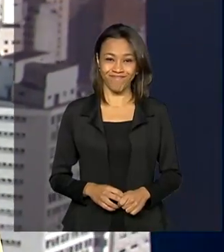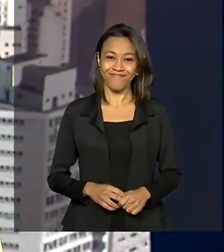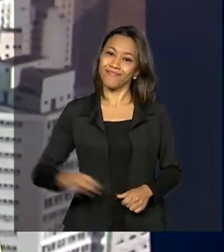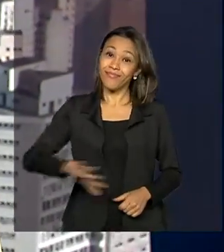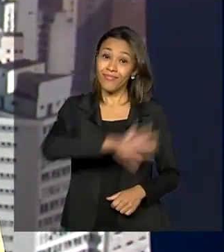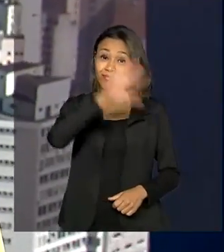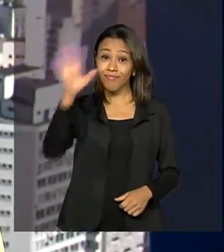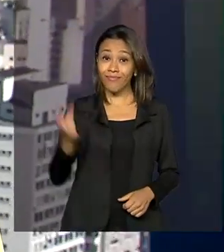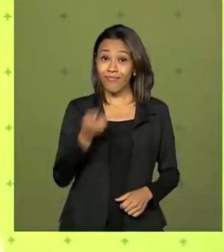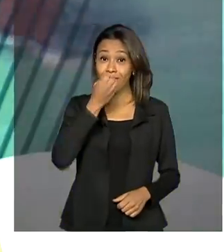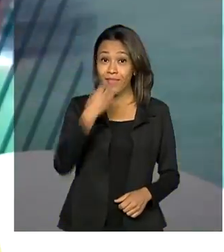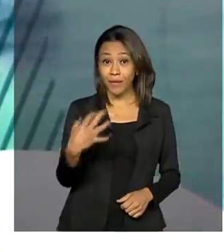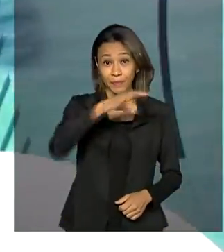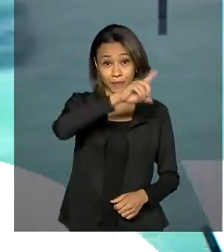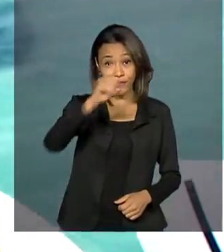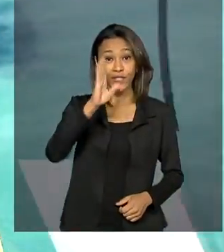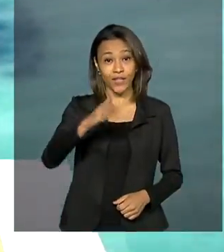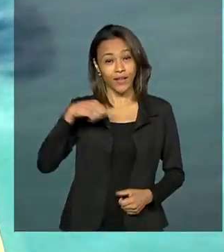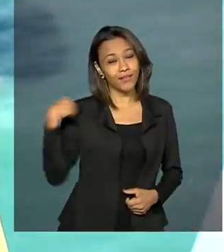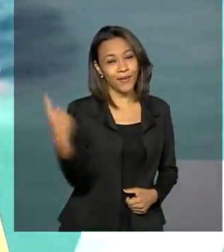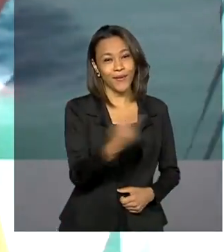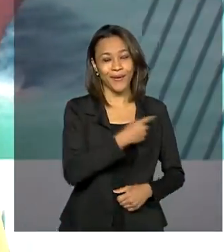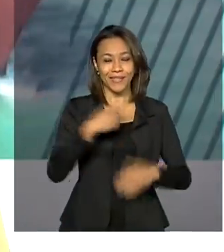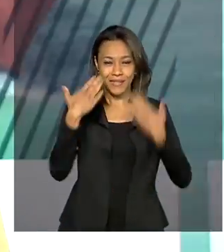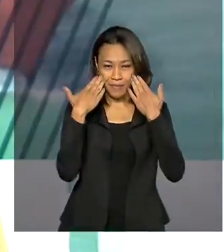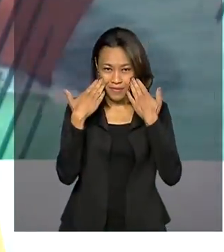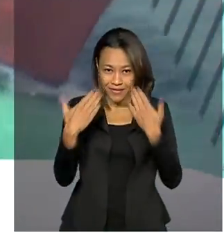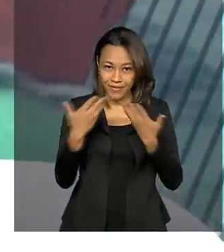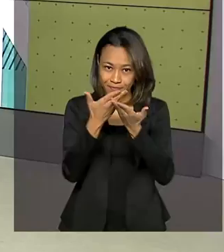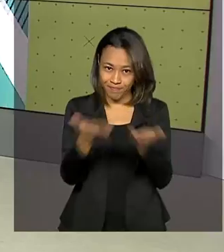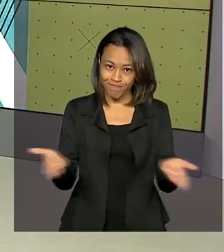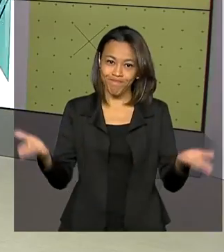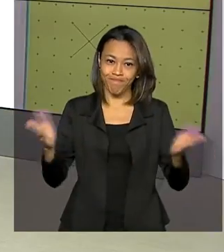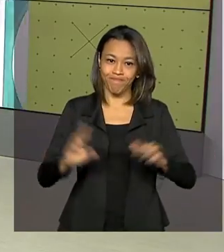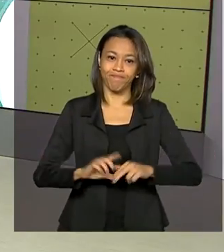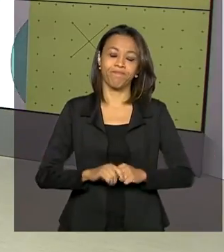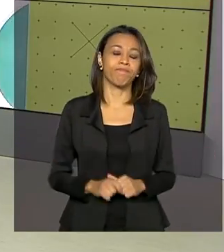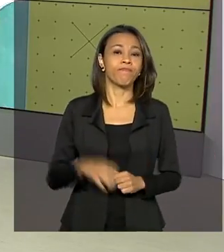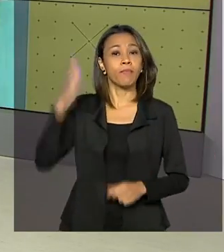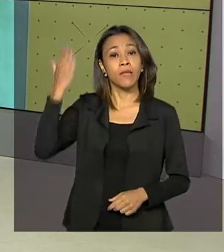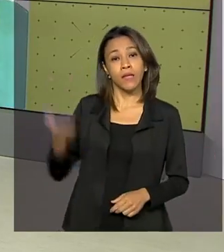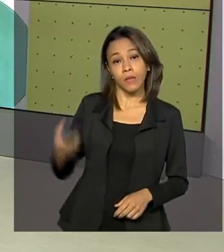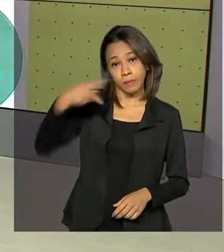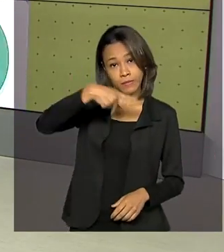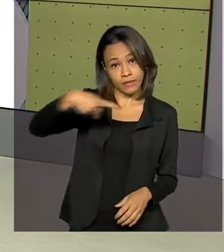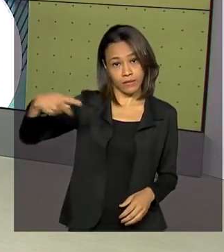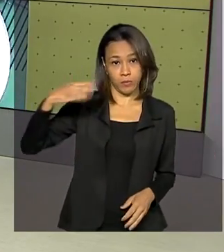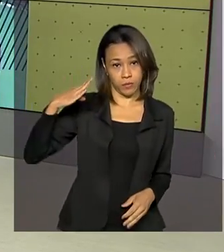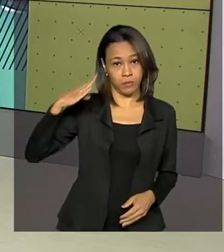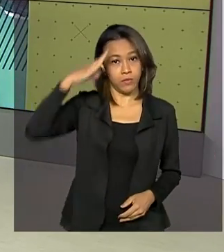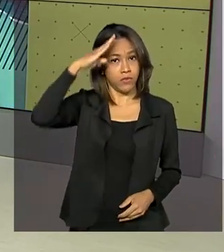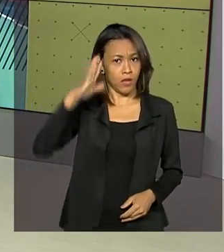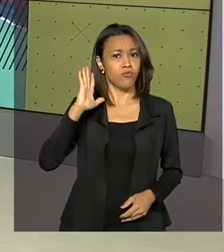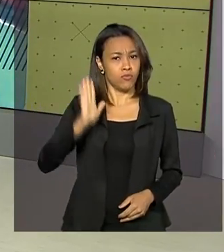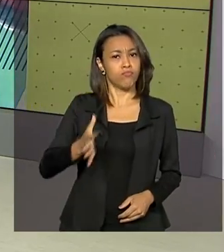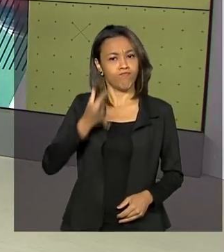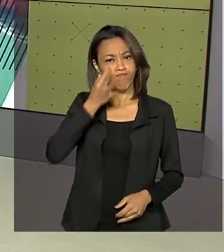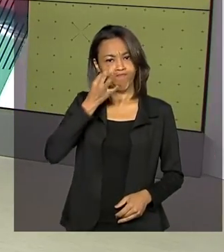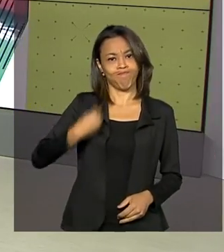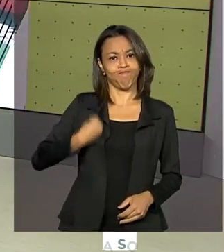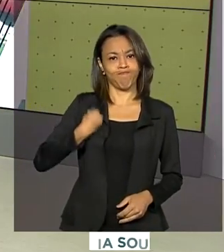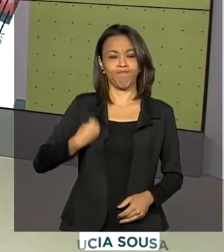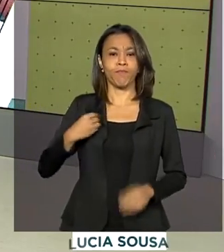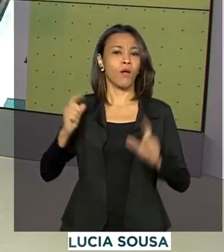Olá, bom dia. Já estamos no ar com o governo agora. O presidente Jair Bolsonaro está no Palácio do